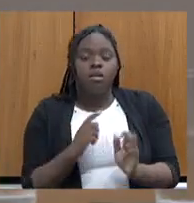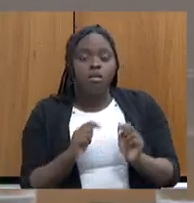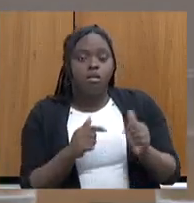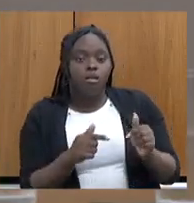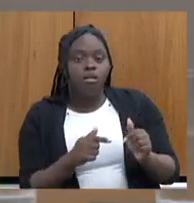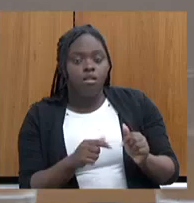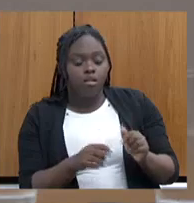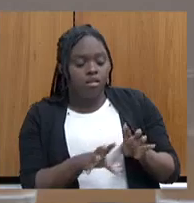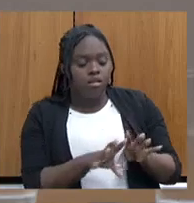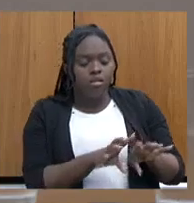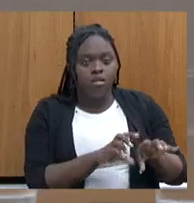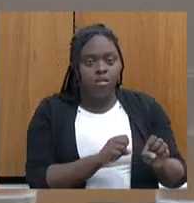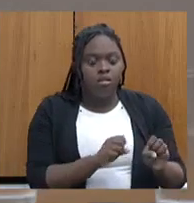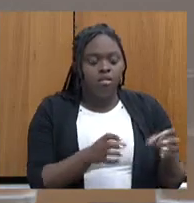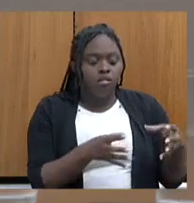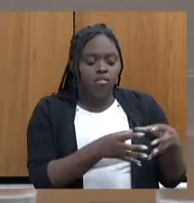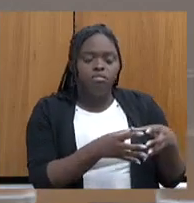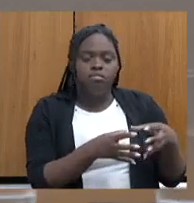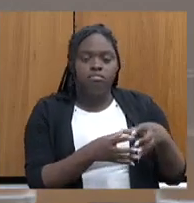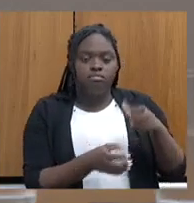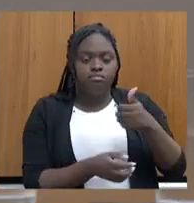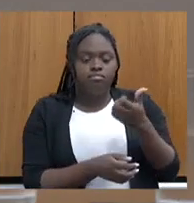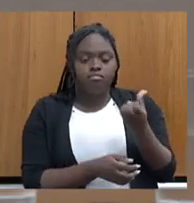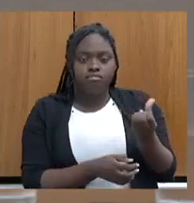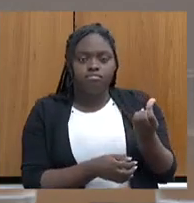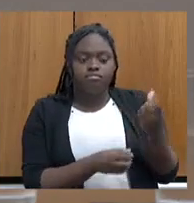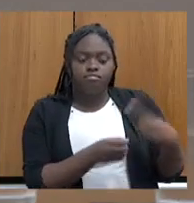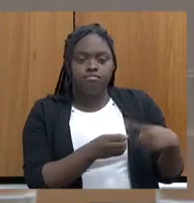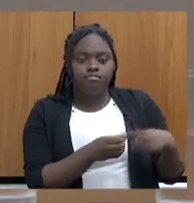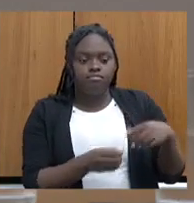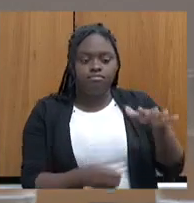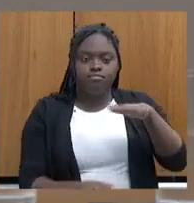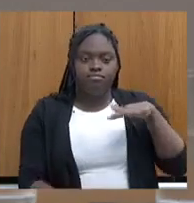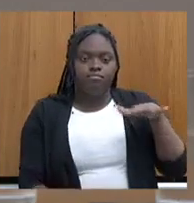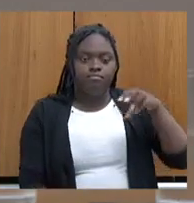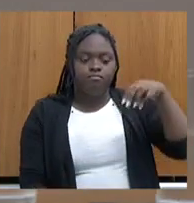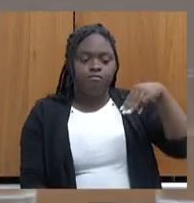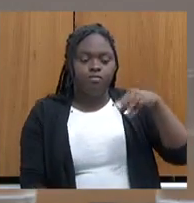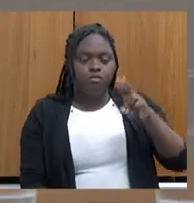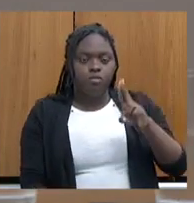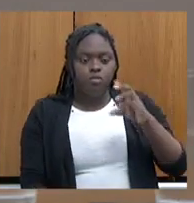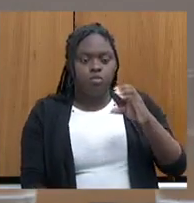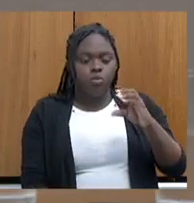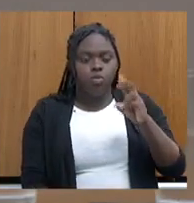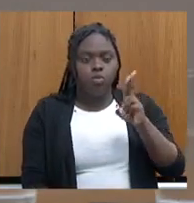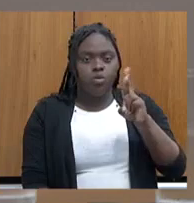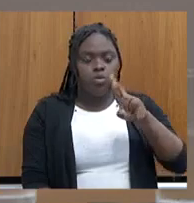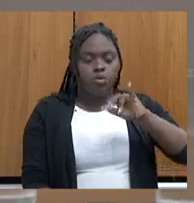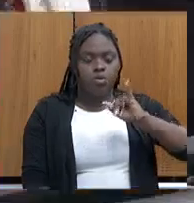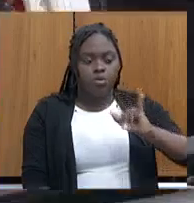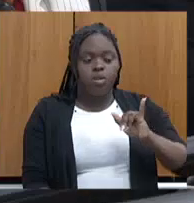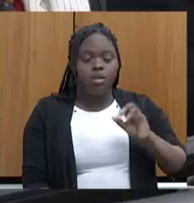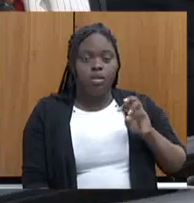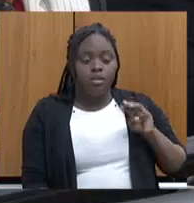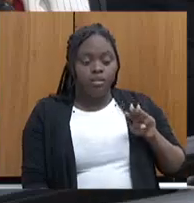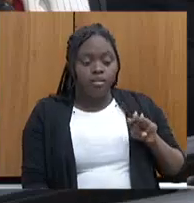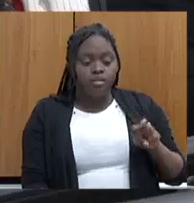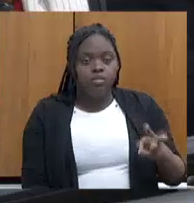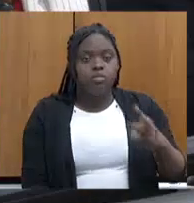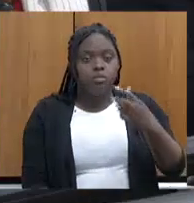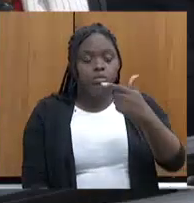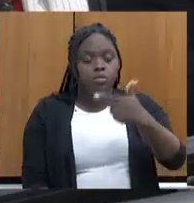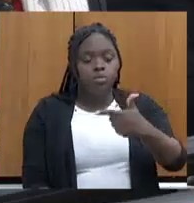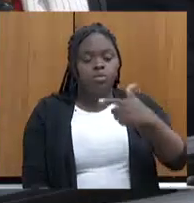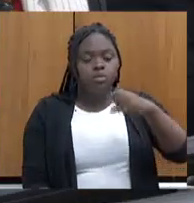e assessoramento em 16 municípios da região do Mucuri, com 3.294 pessoas